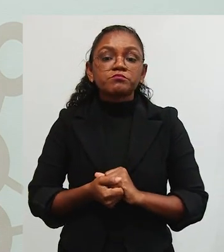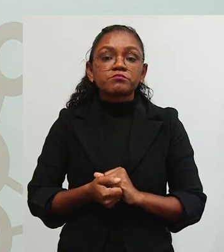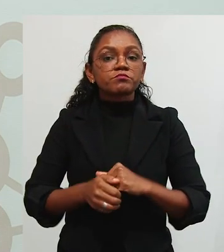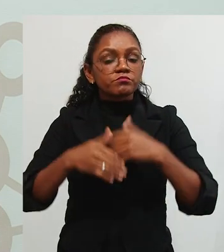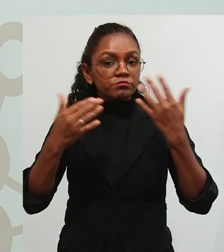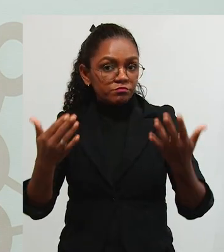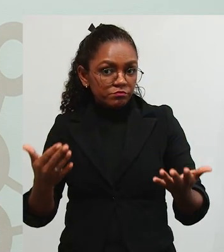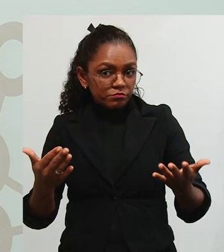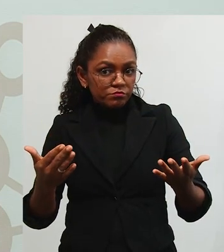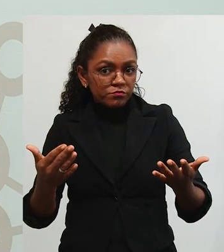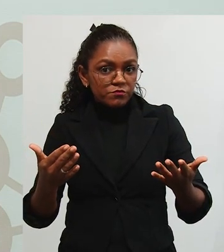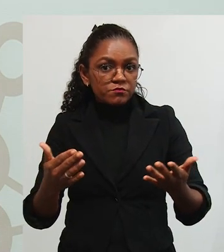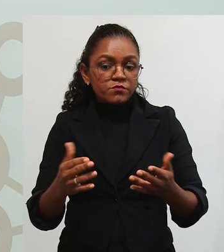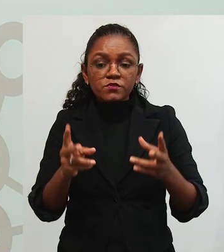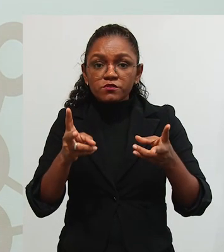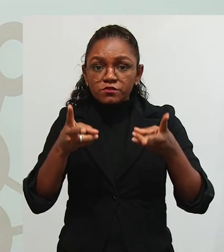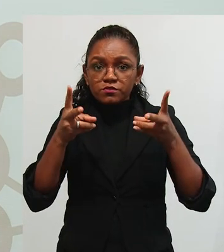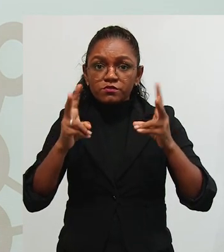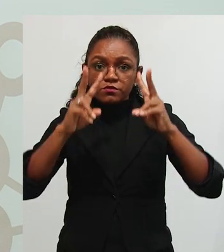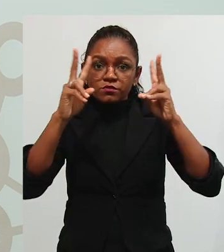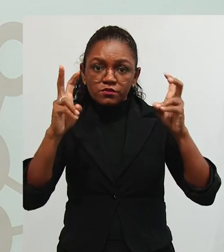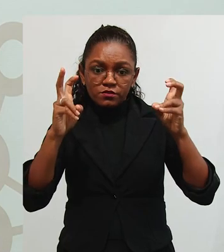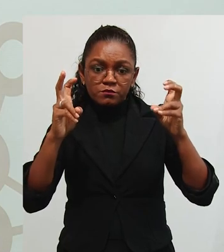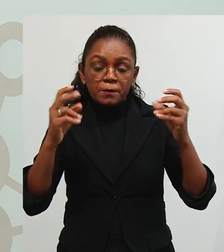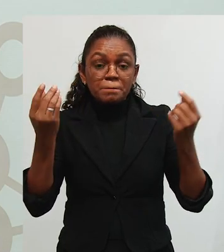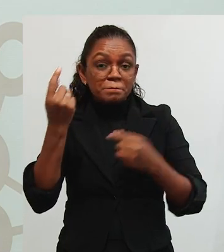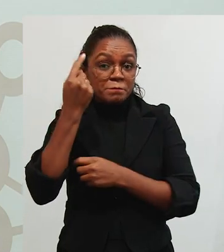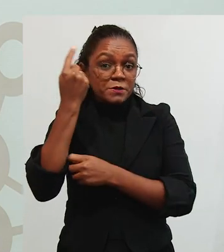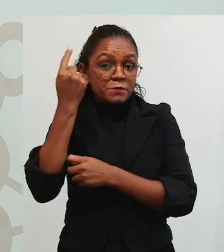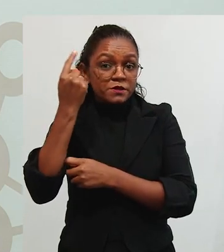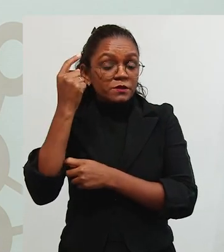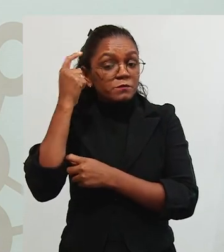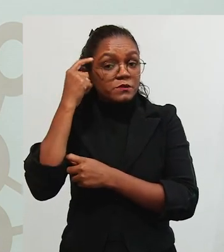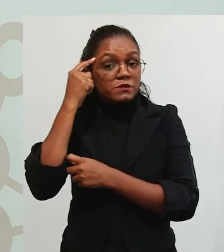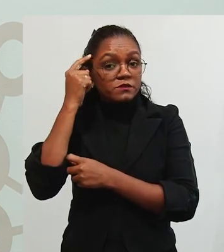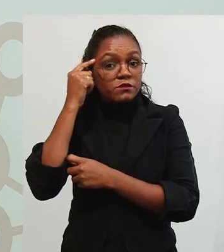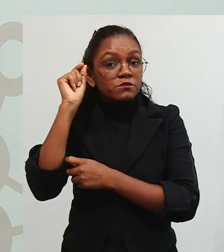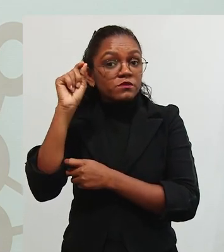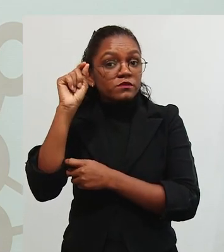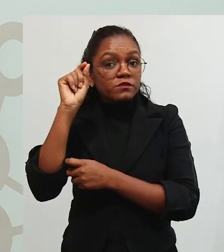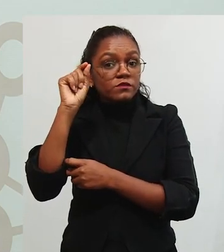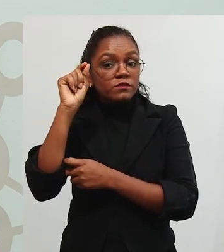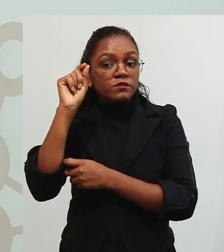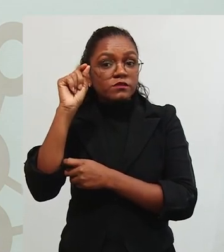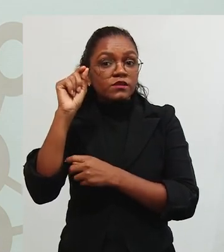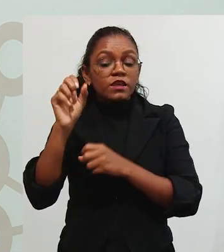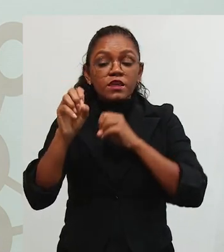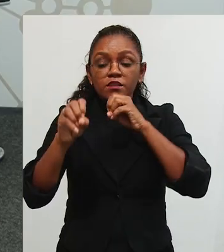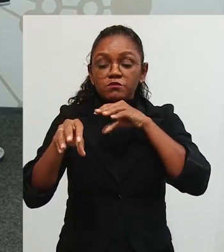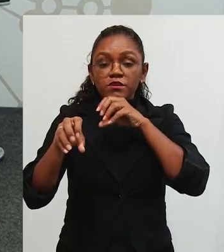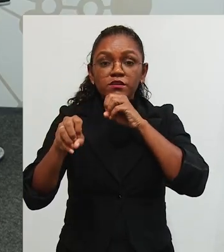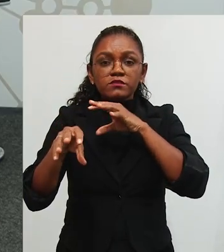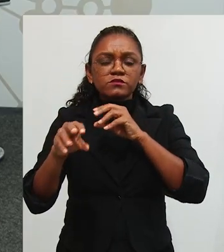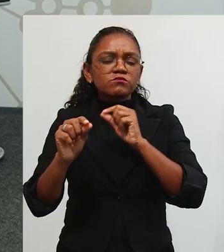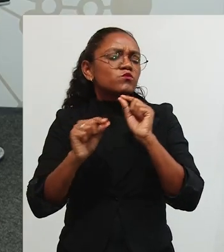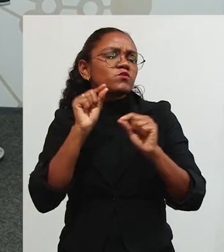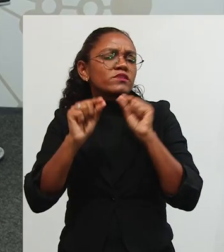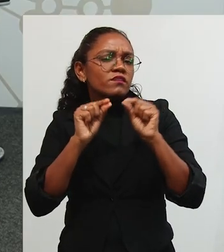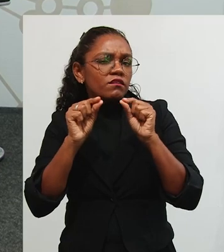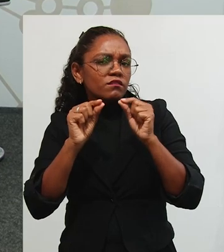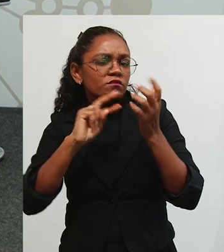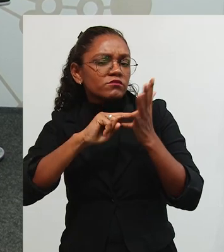dessa forma. Então, é disso que a gente quer falar. Mas primeiro a gente quer pensar, professora, o que é quando a gente fala de